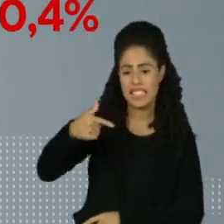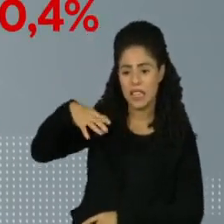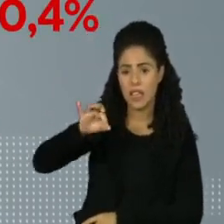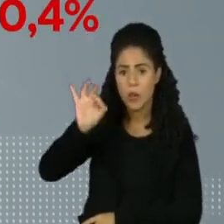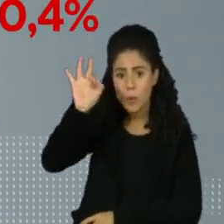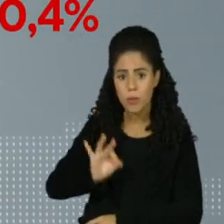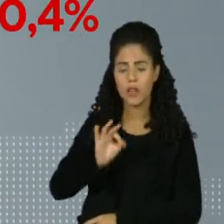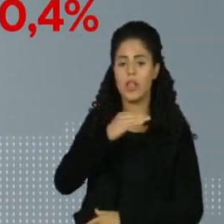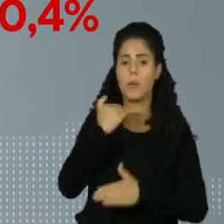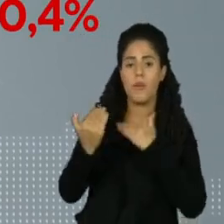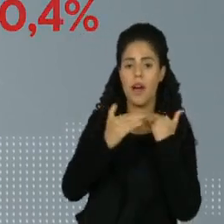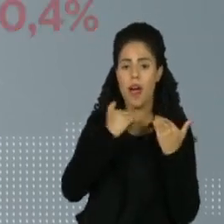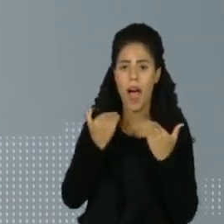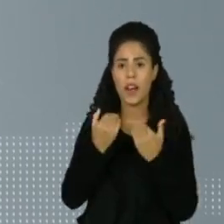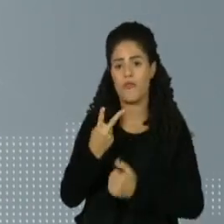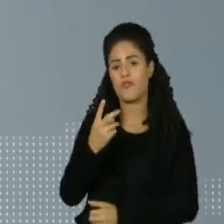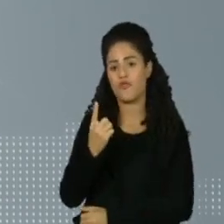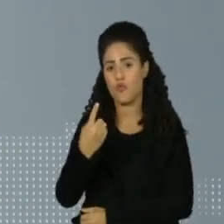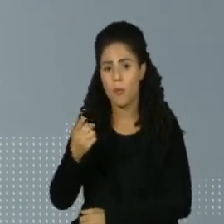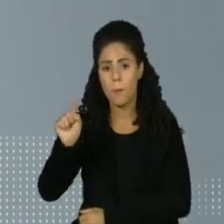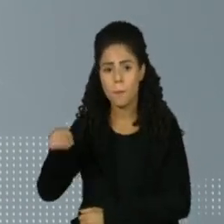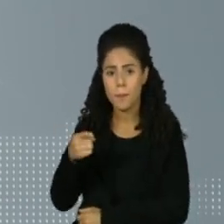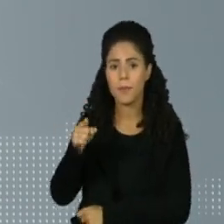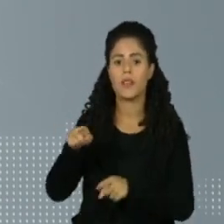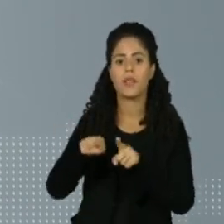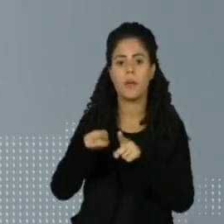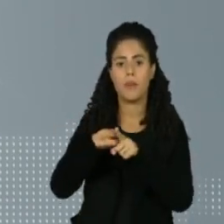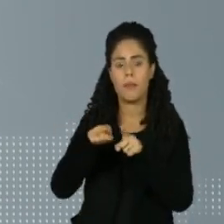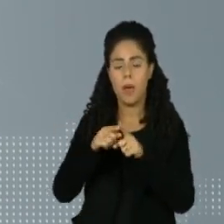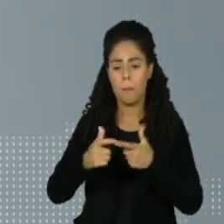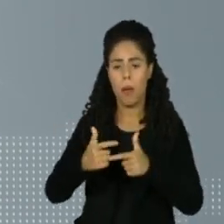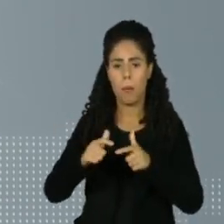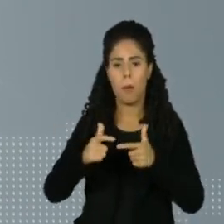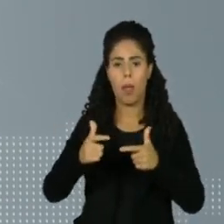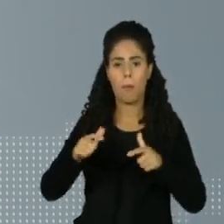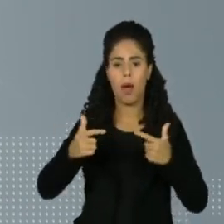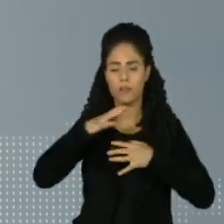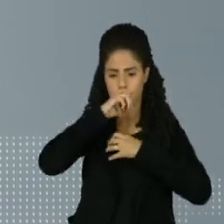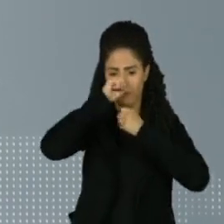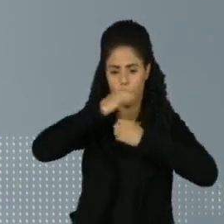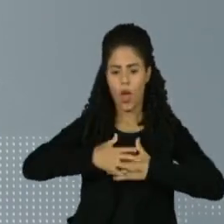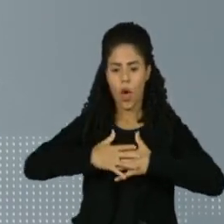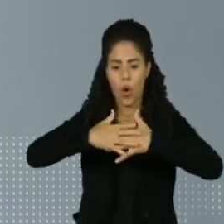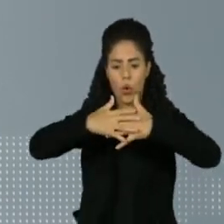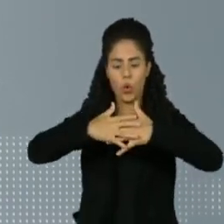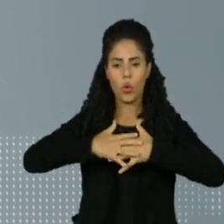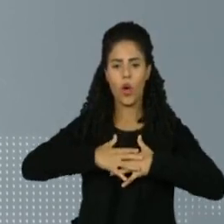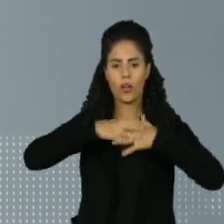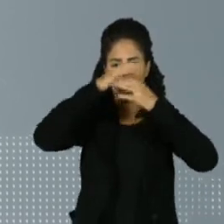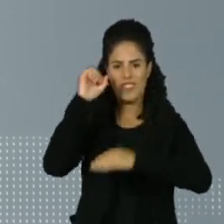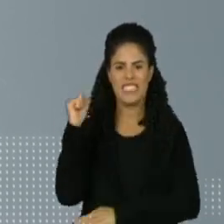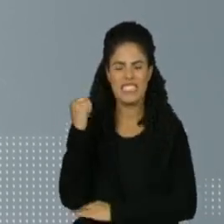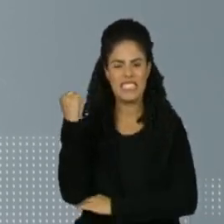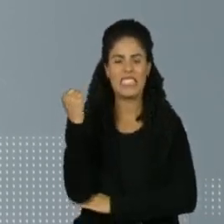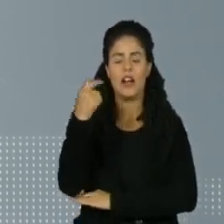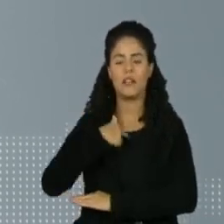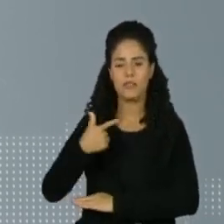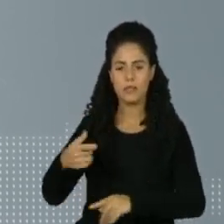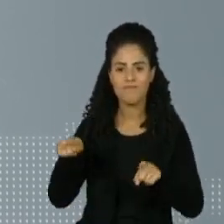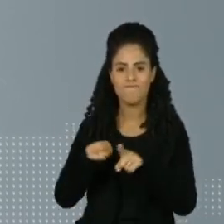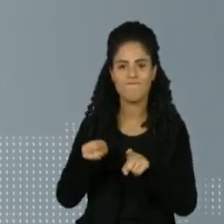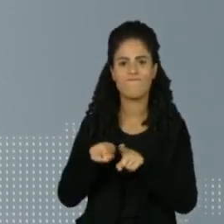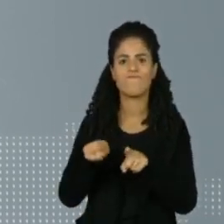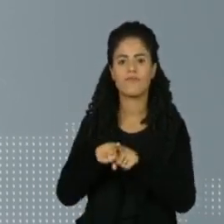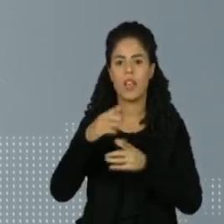superando 21 mil. Também registraram aumentos óbitos por síndrome respiratória aguda grave, 9%, e por